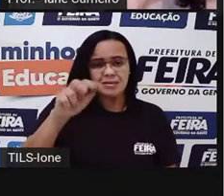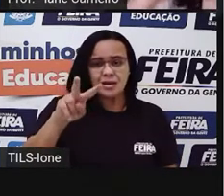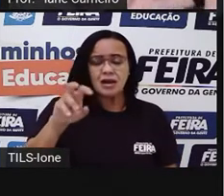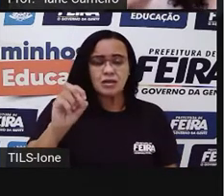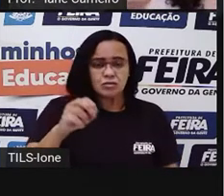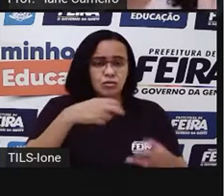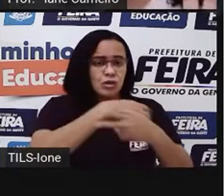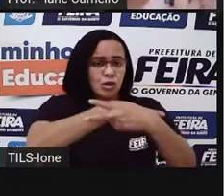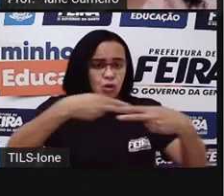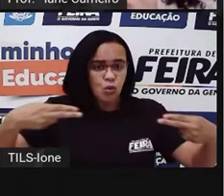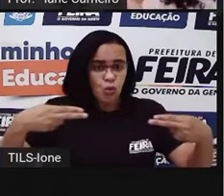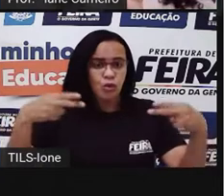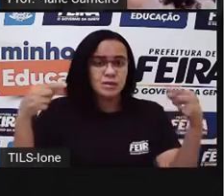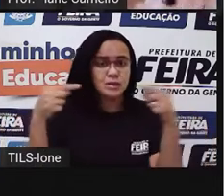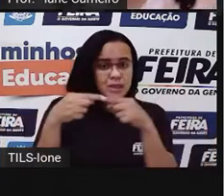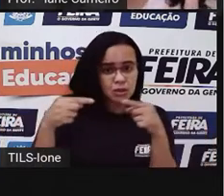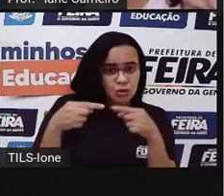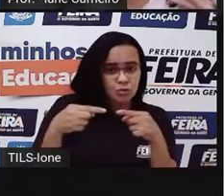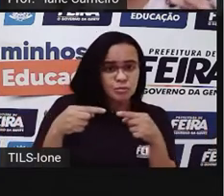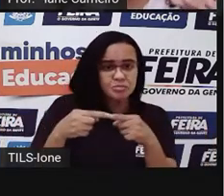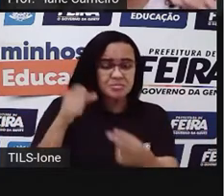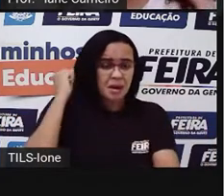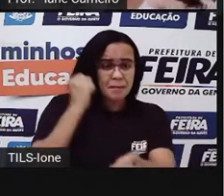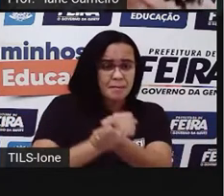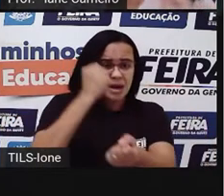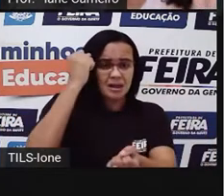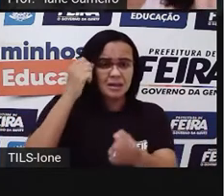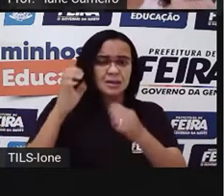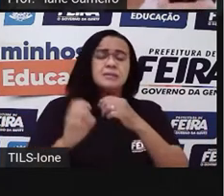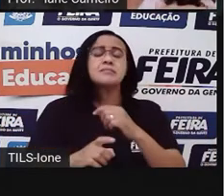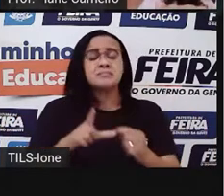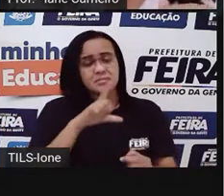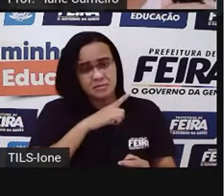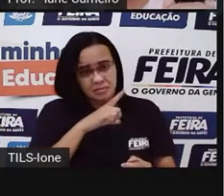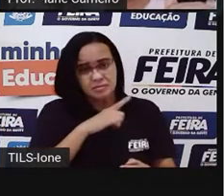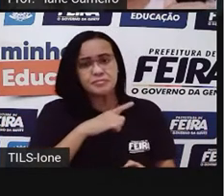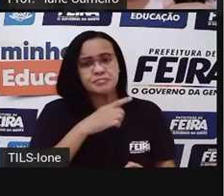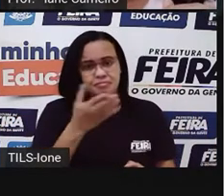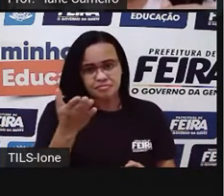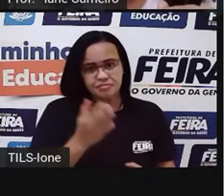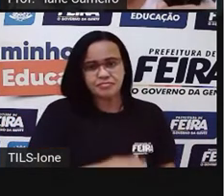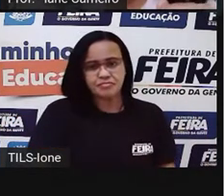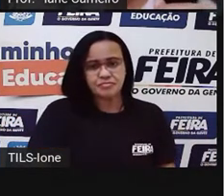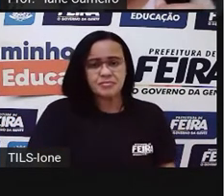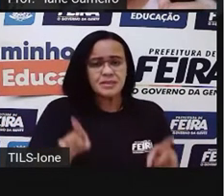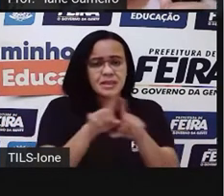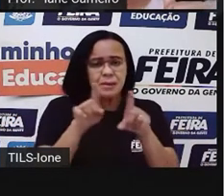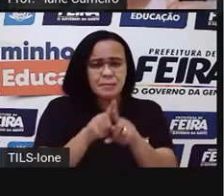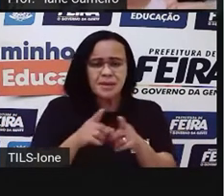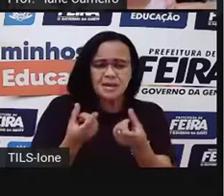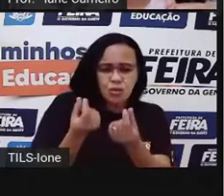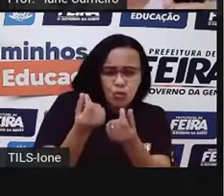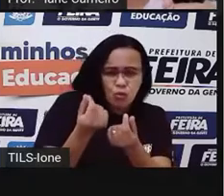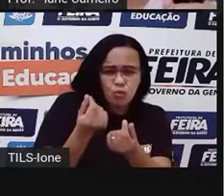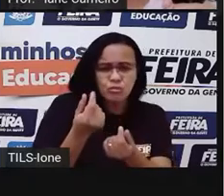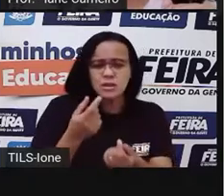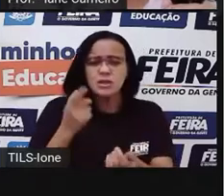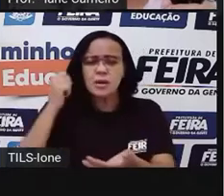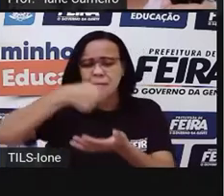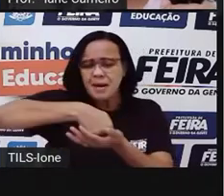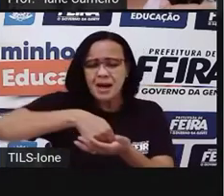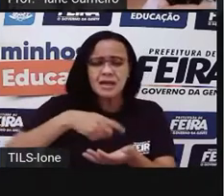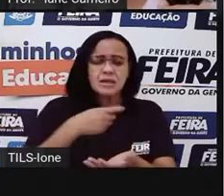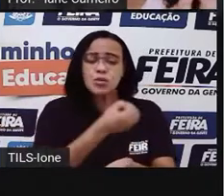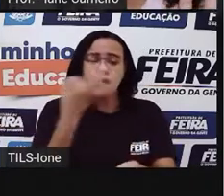colocou todos os produtos que essa empresa faz aí, né? Aqui embaixo tem outra empresa, aqui a mesma